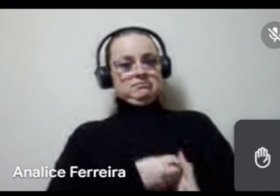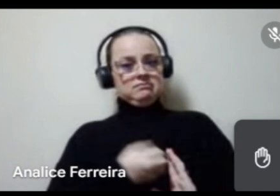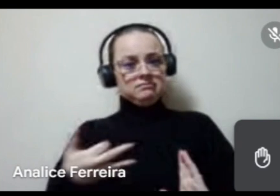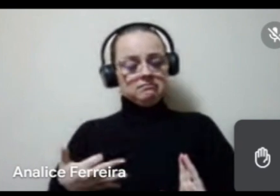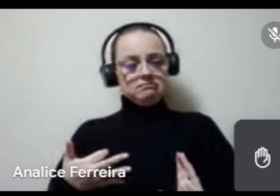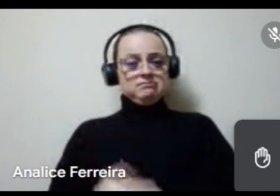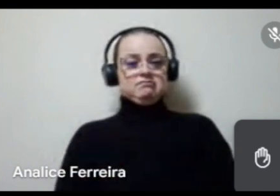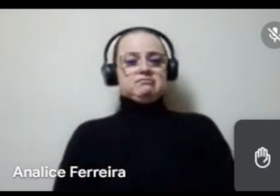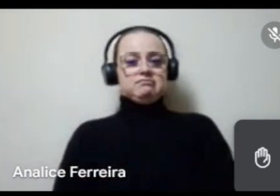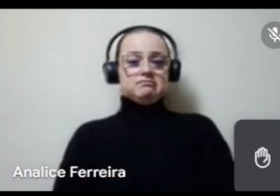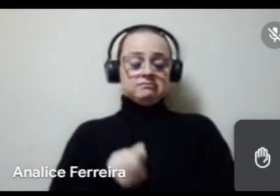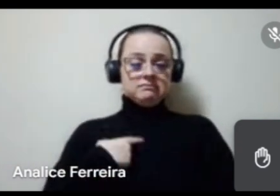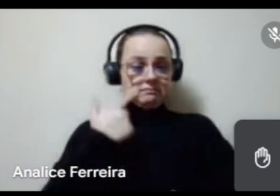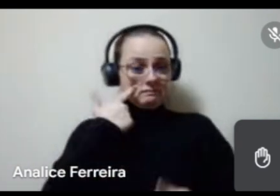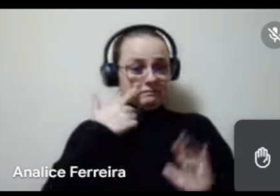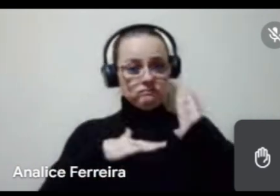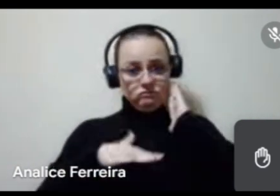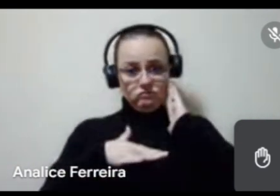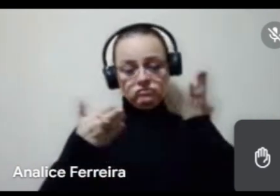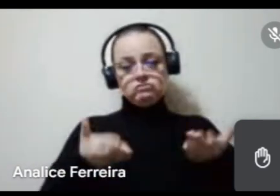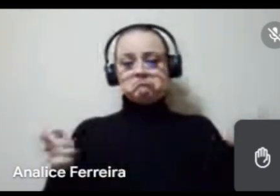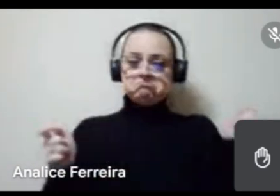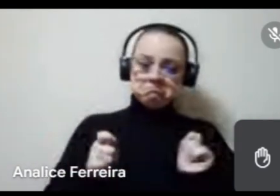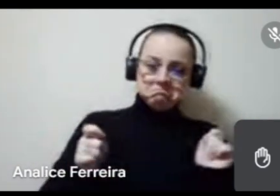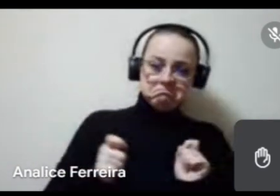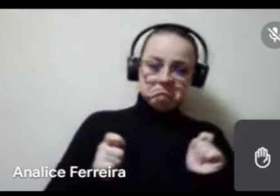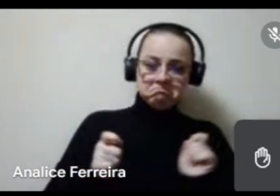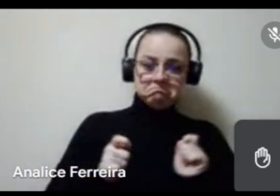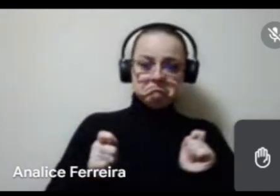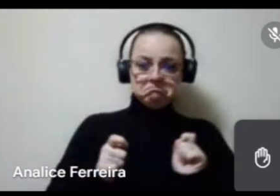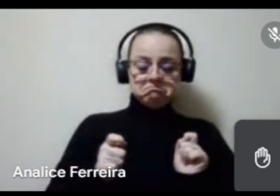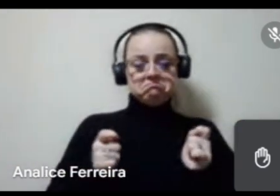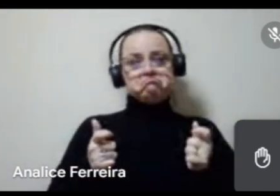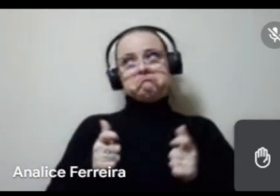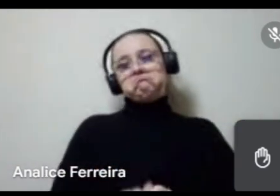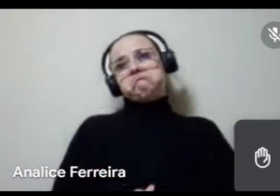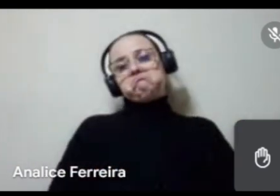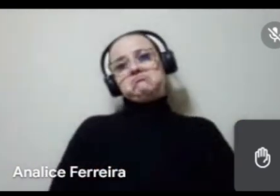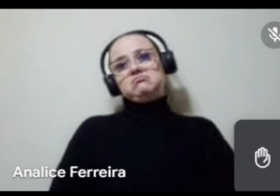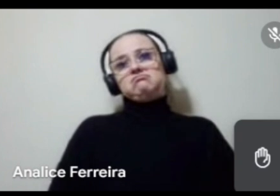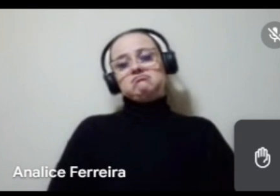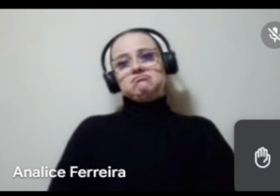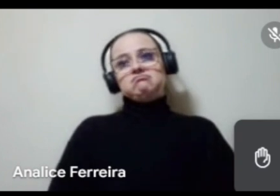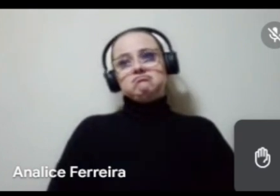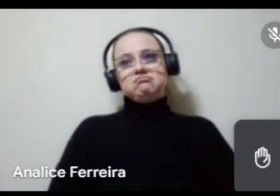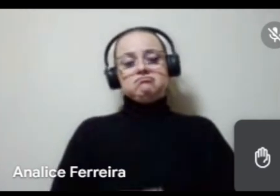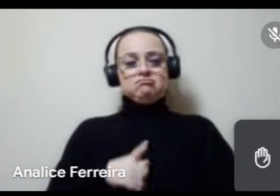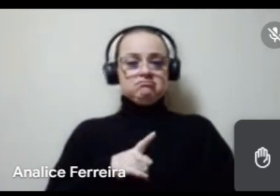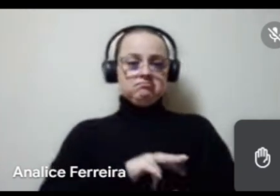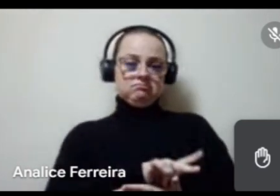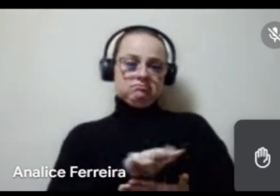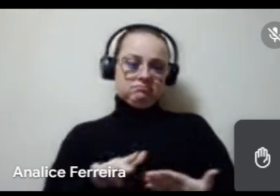vendo que DJ hoje pode estar compondo vários